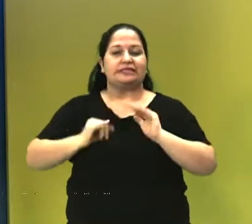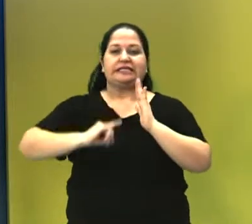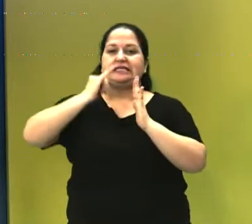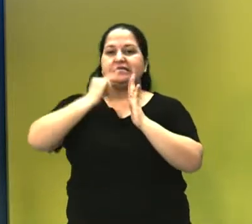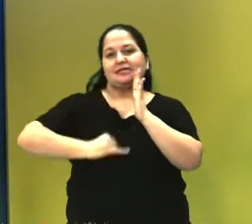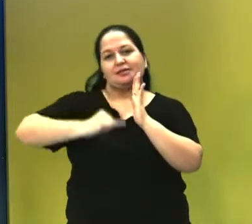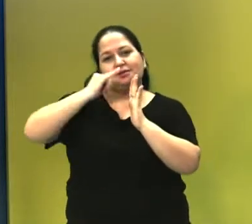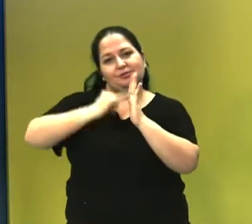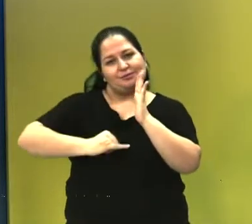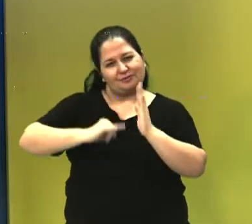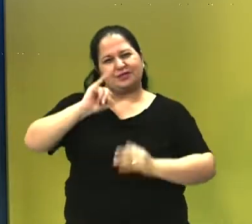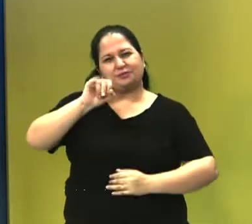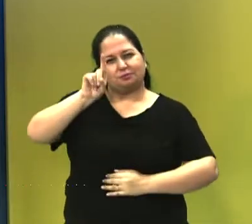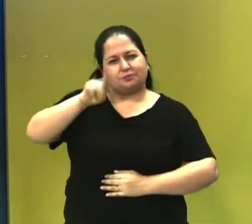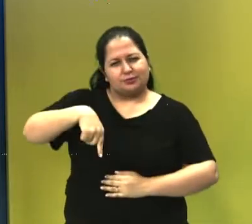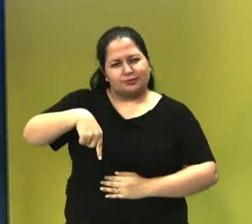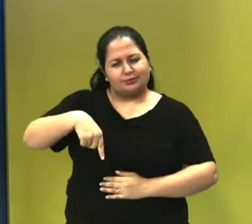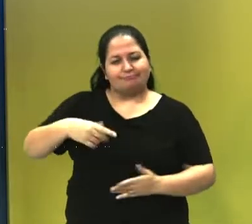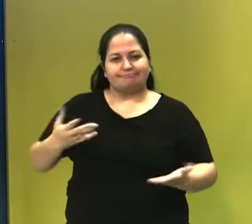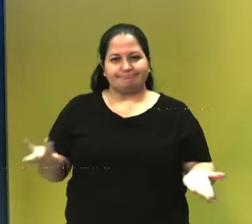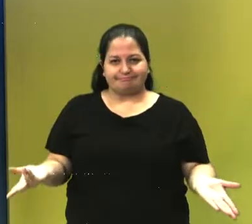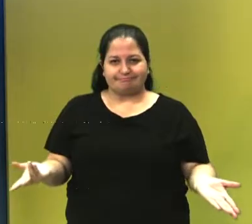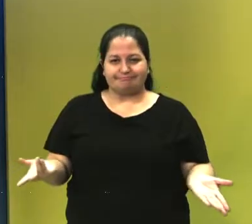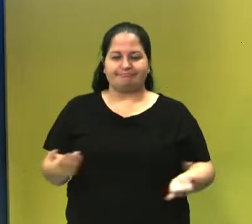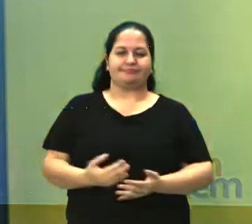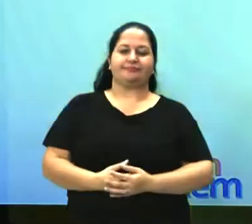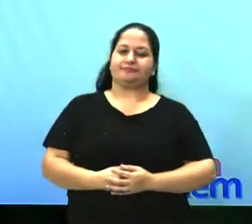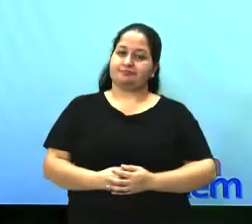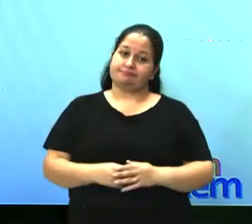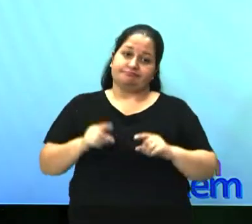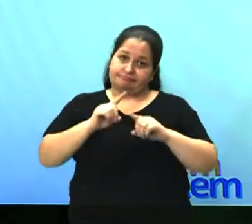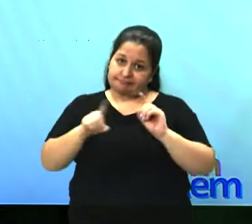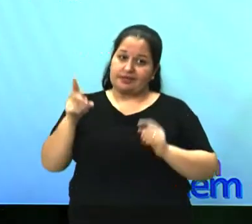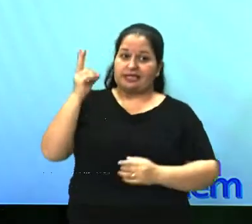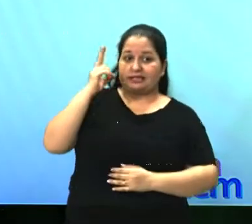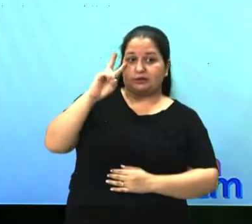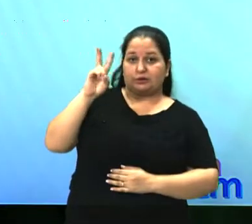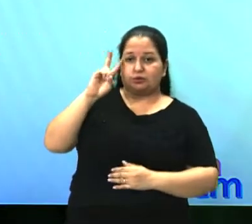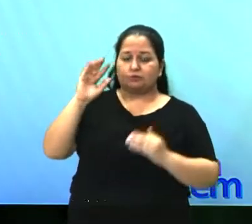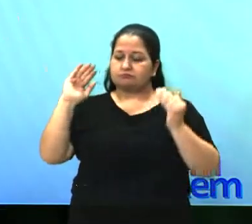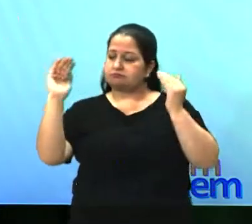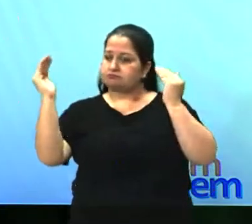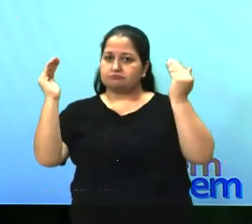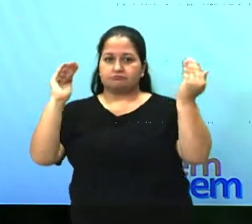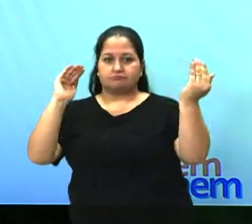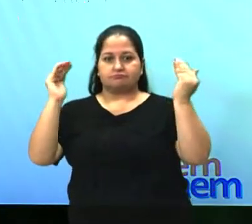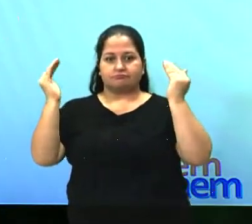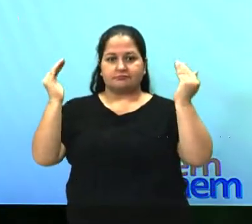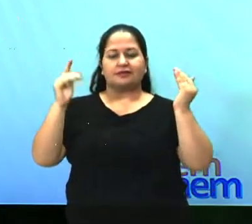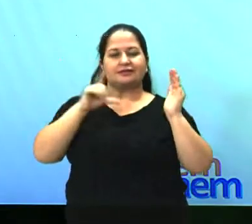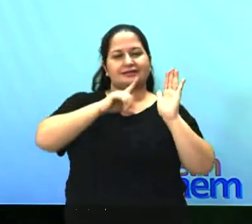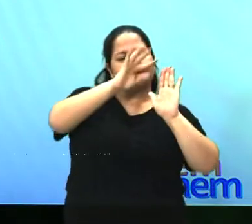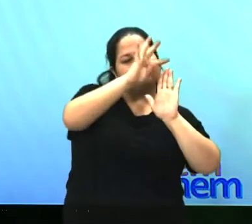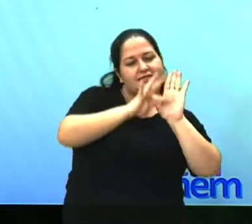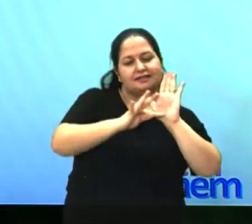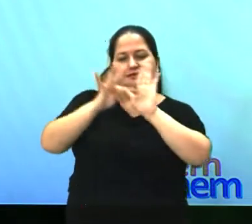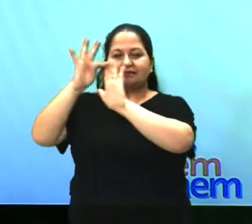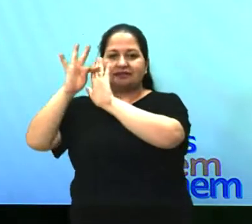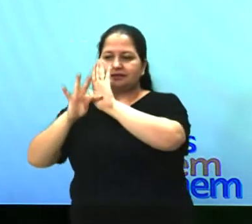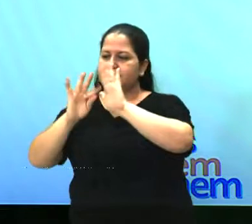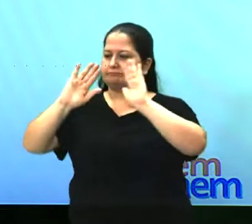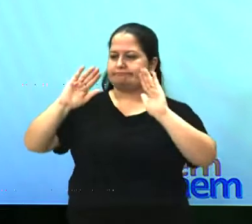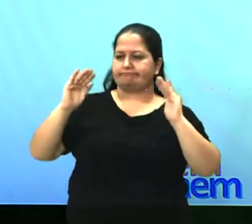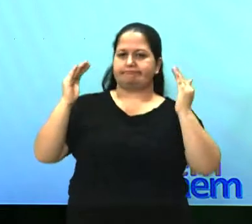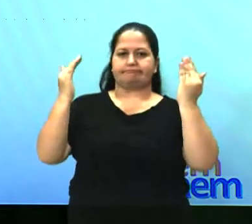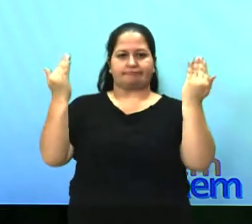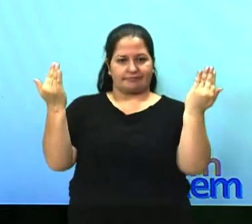Mas, escritos em temporalidade histórica aproximada, os textos se distanciam ao